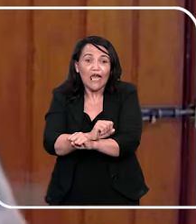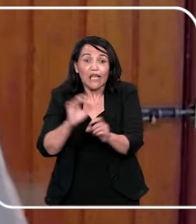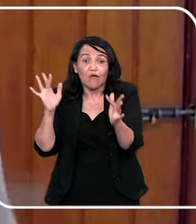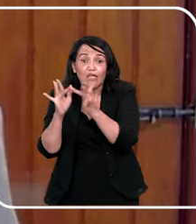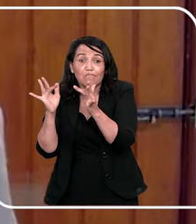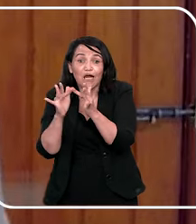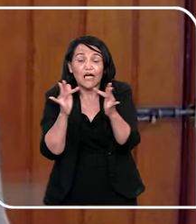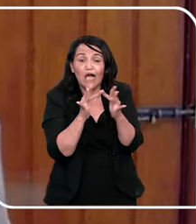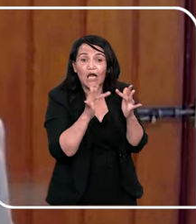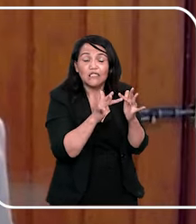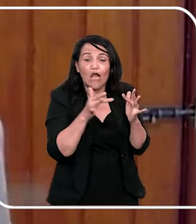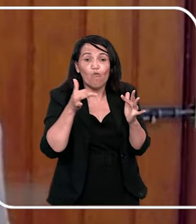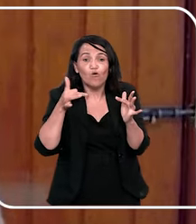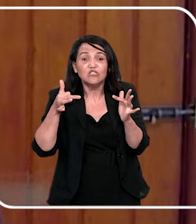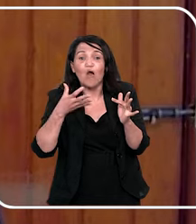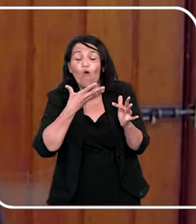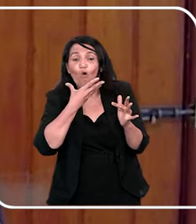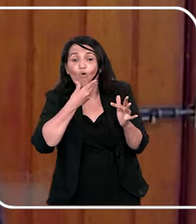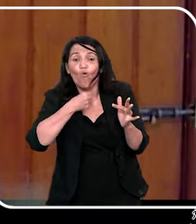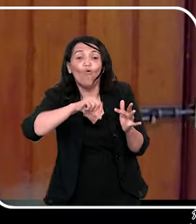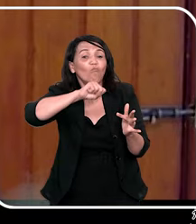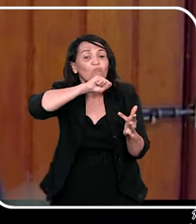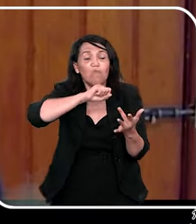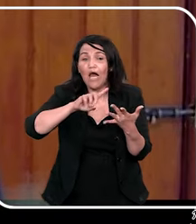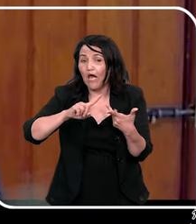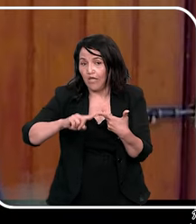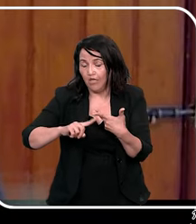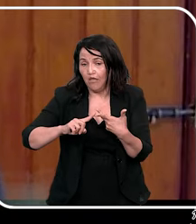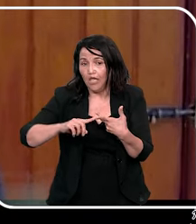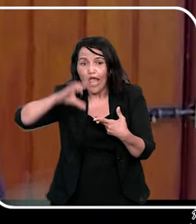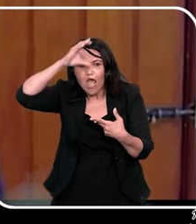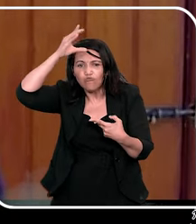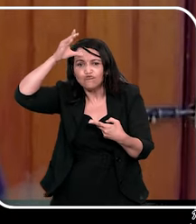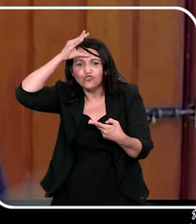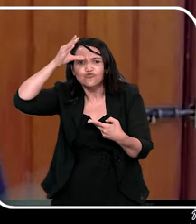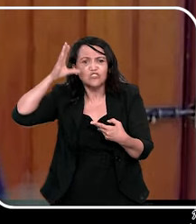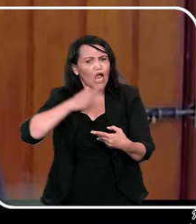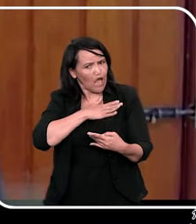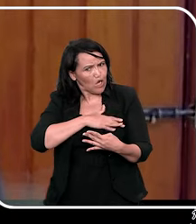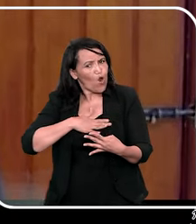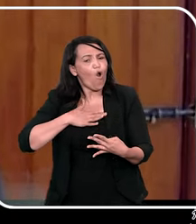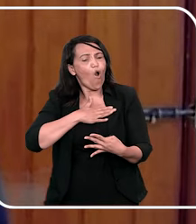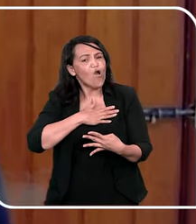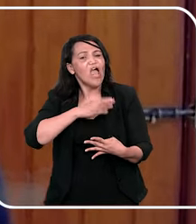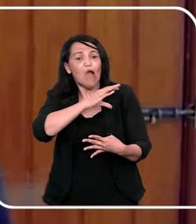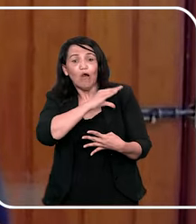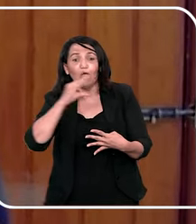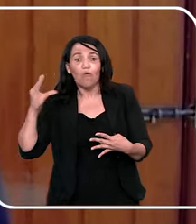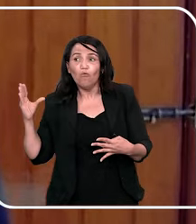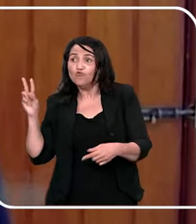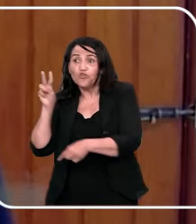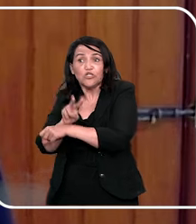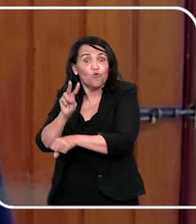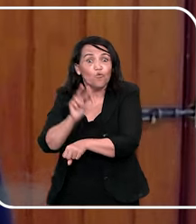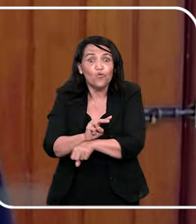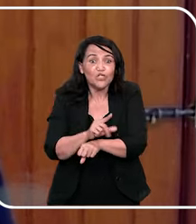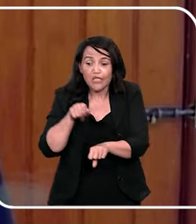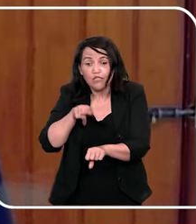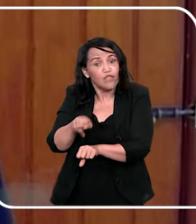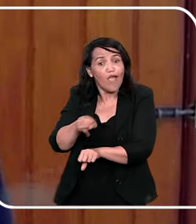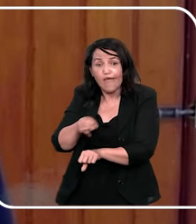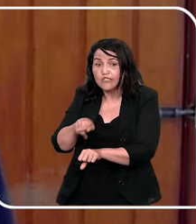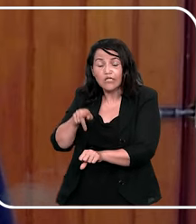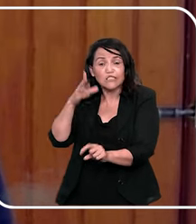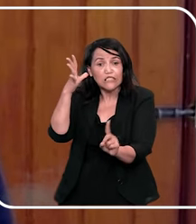cessar o contato com o abusador, porque é o pai, porque é o avô, porque é o tio que ela mais gosta, porque é o adulto que cuida